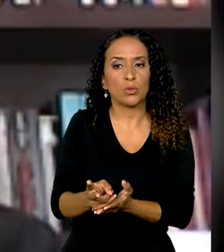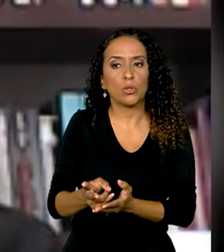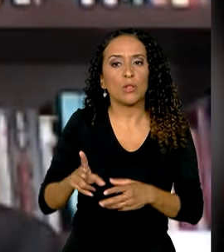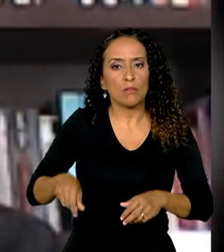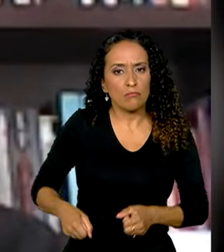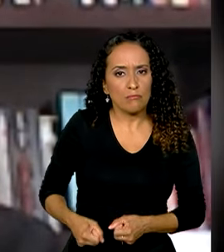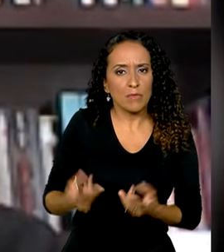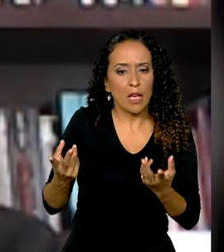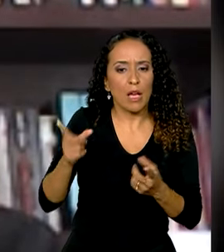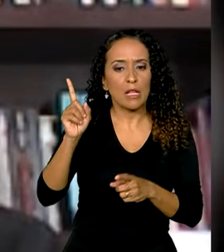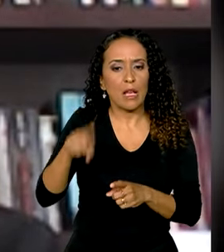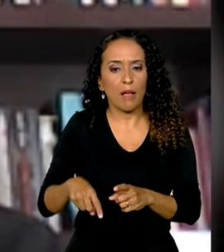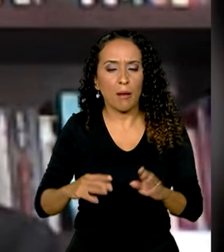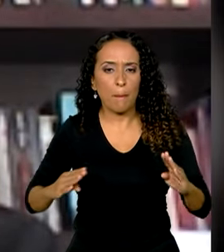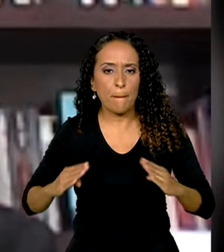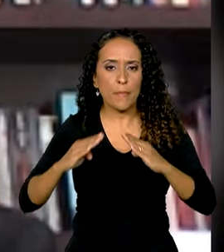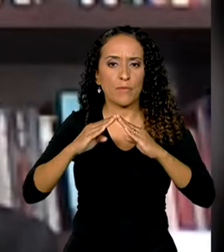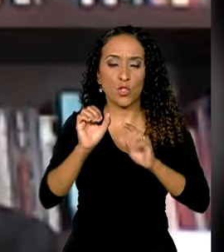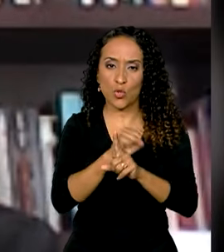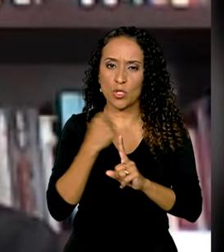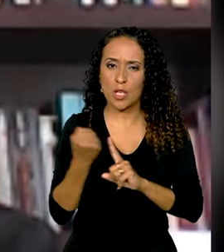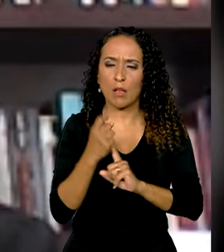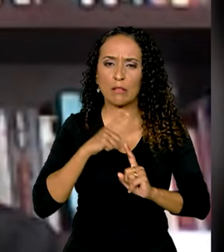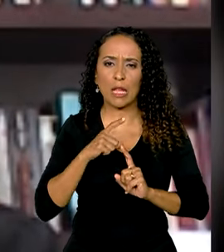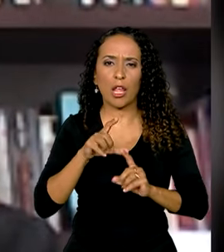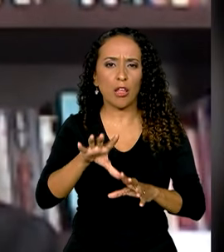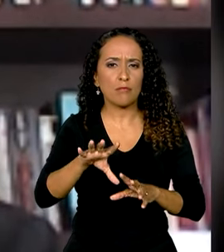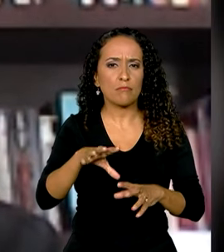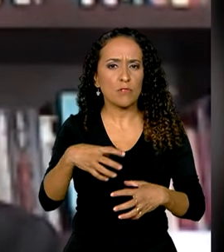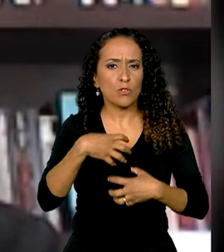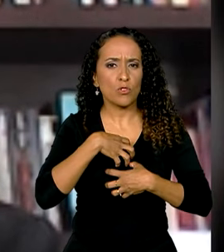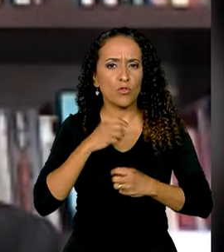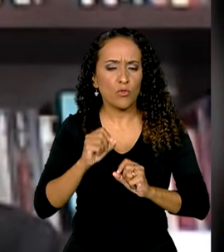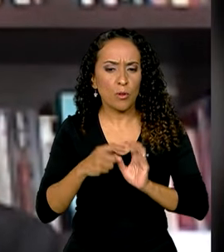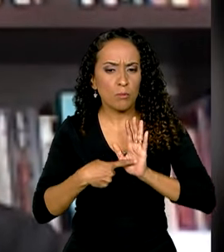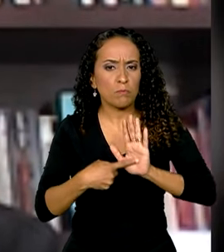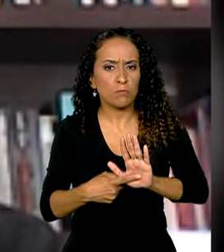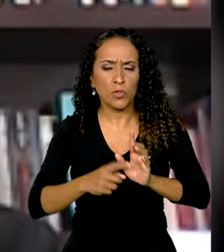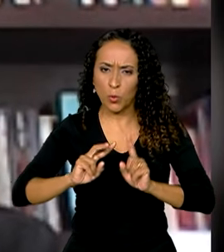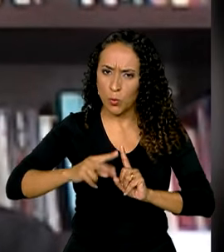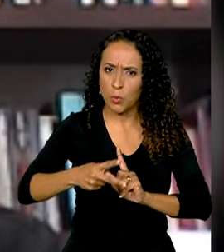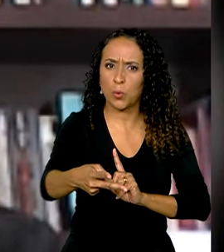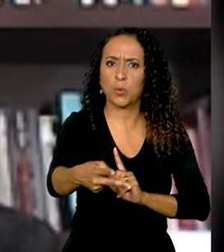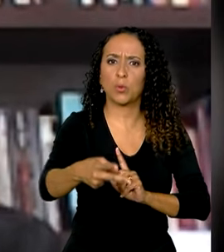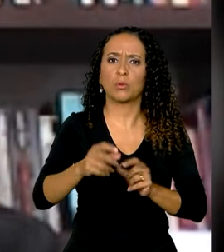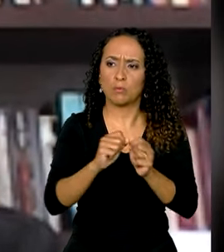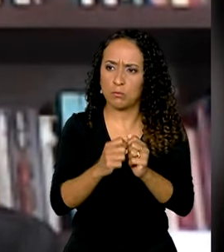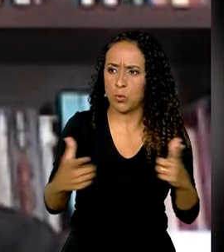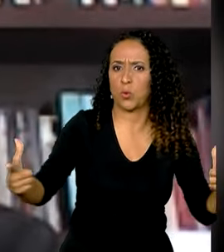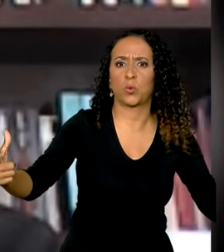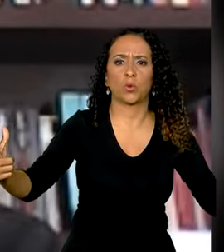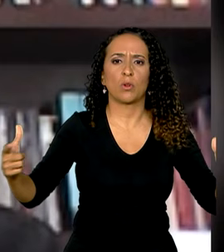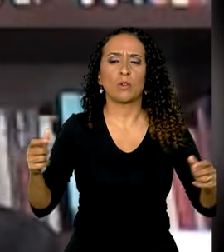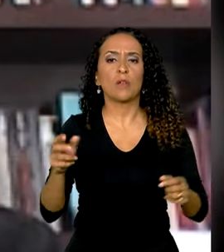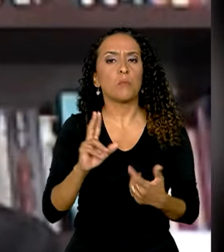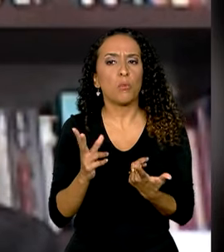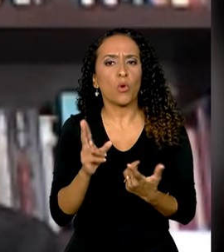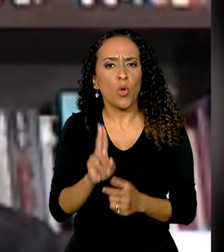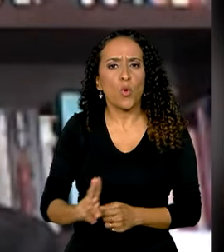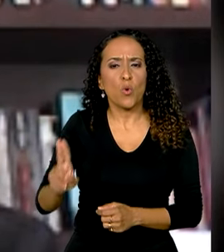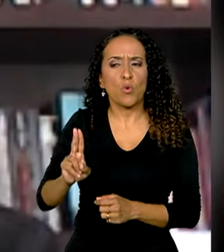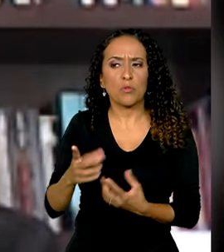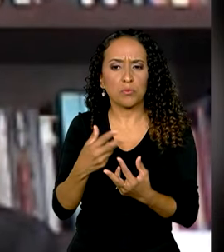que se chama na base do pirâmide social, ele tem um efeito expansivo, geralmente ele é gasto em bens de